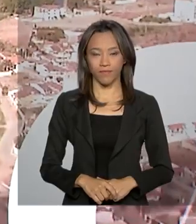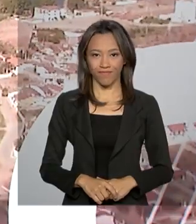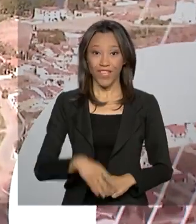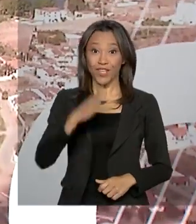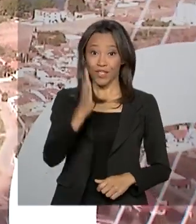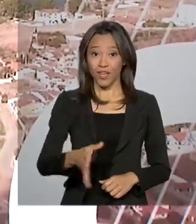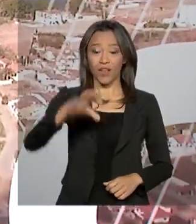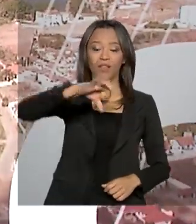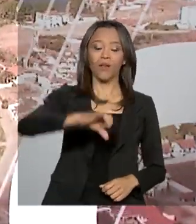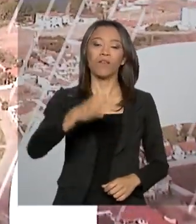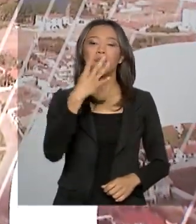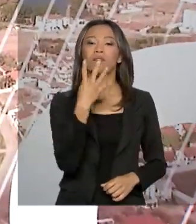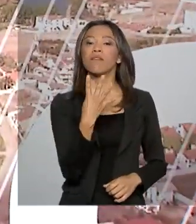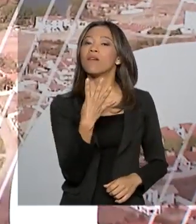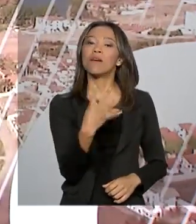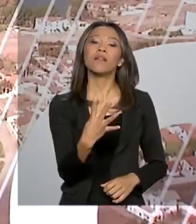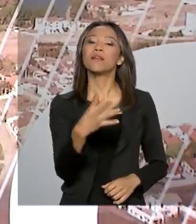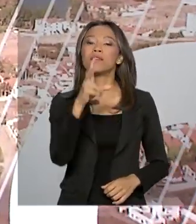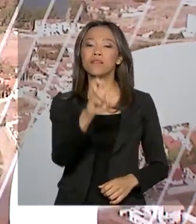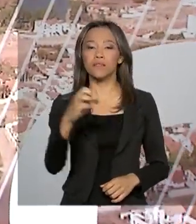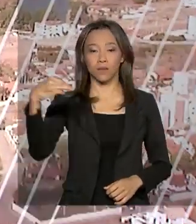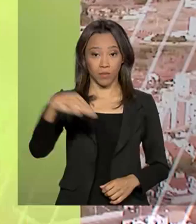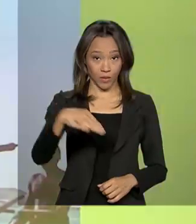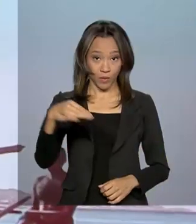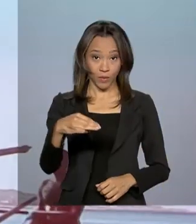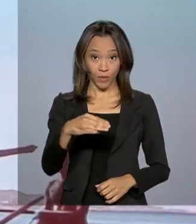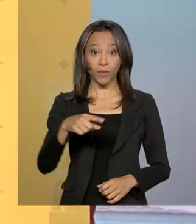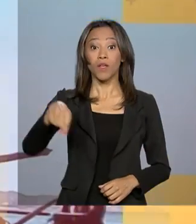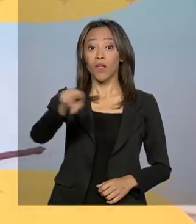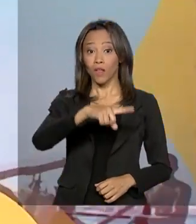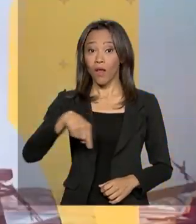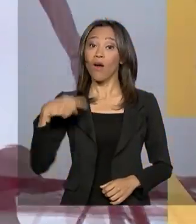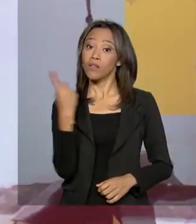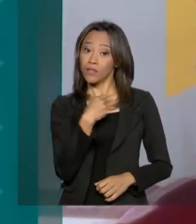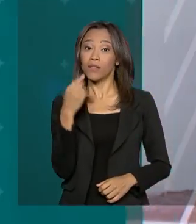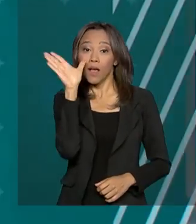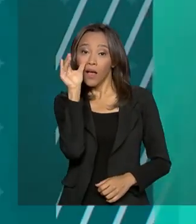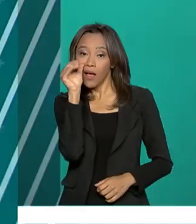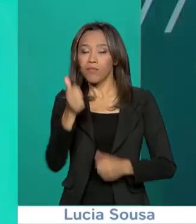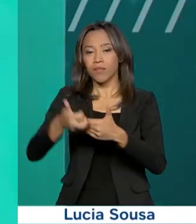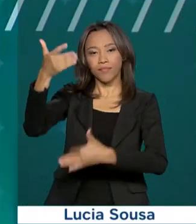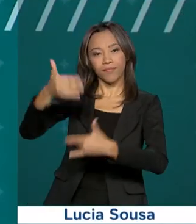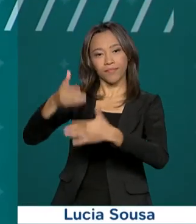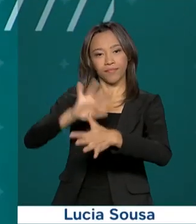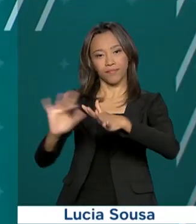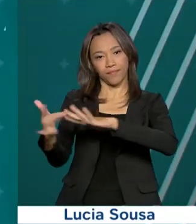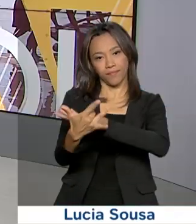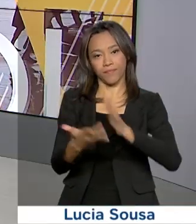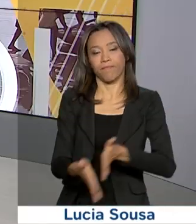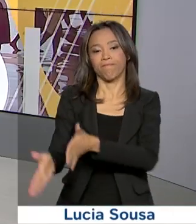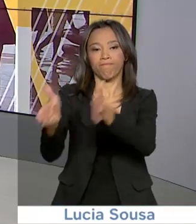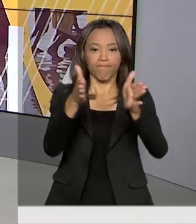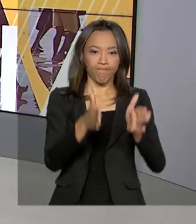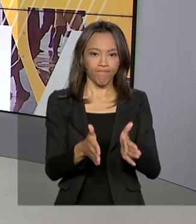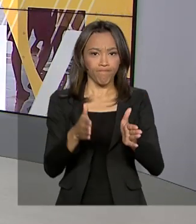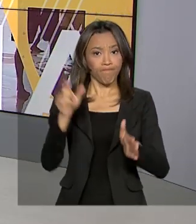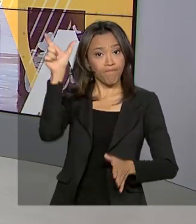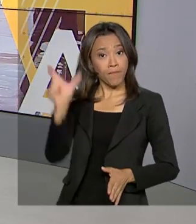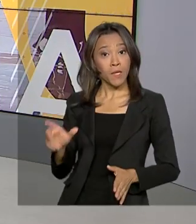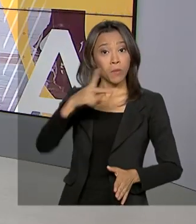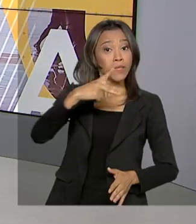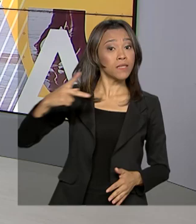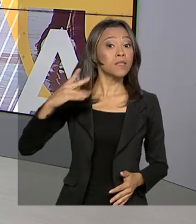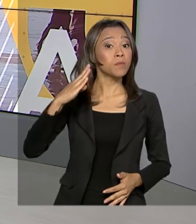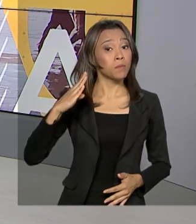São 9 horas e 45 minutos, estamos ao vivo também pelas redes sociais. O presidente